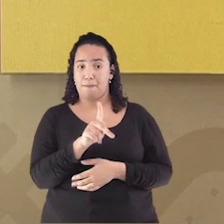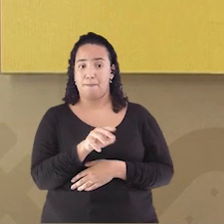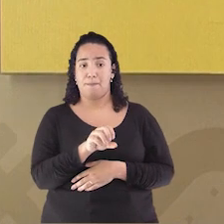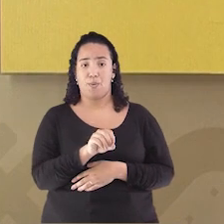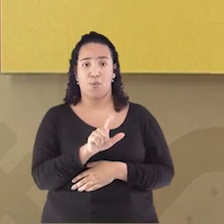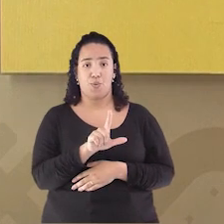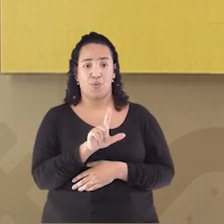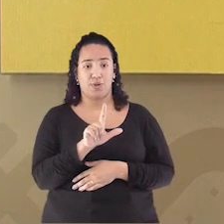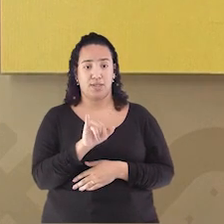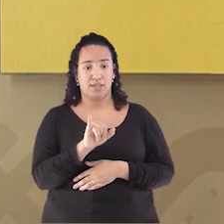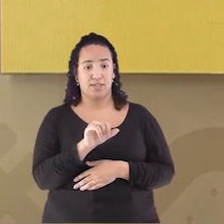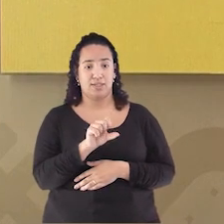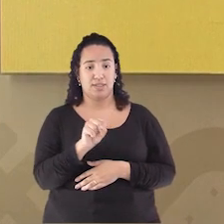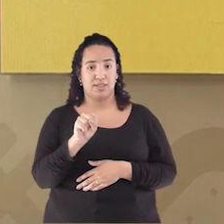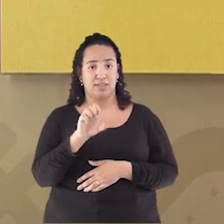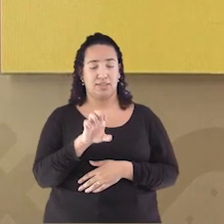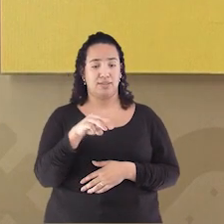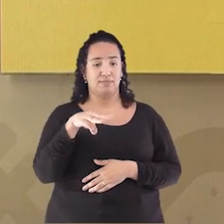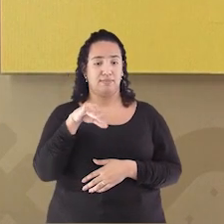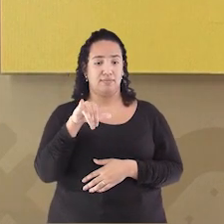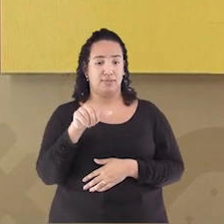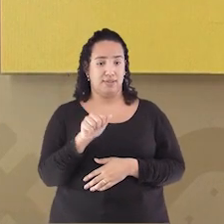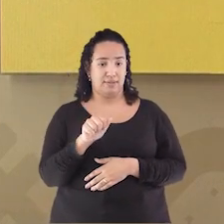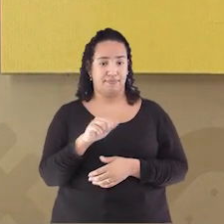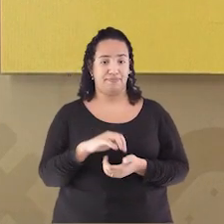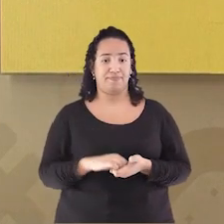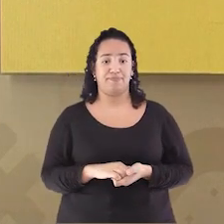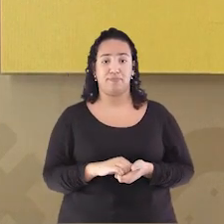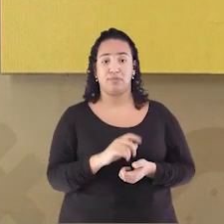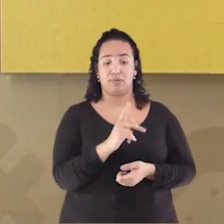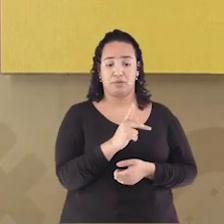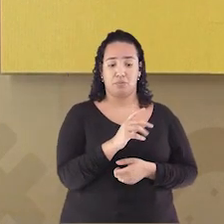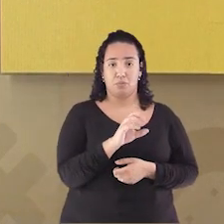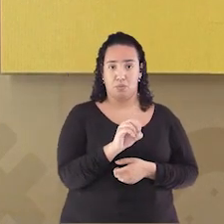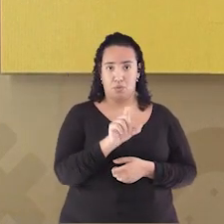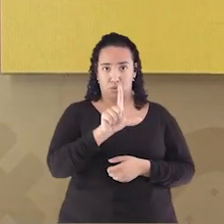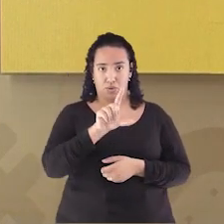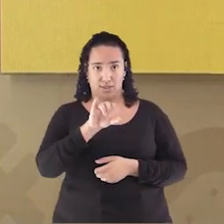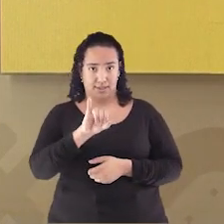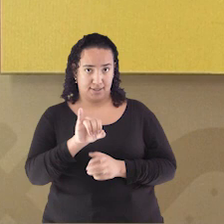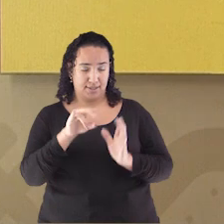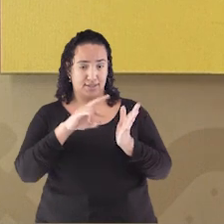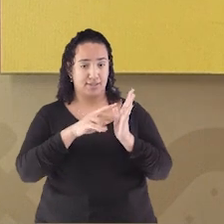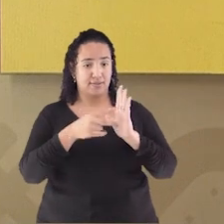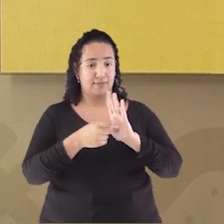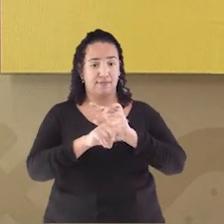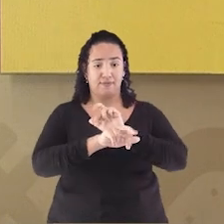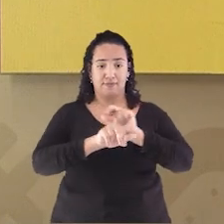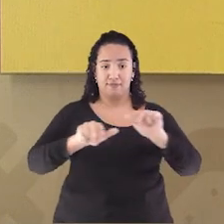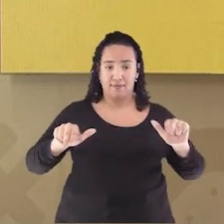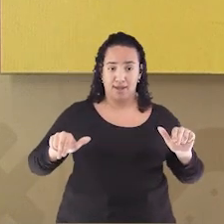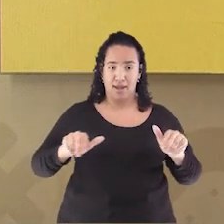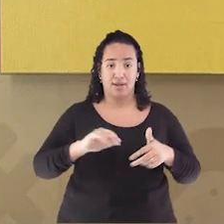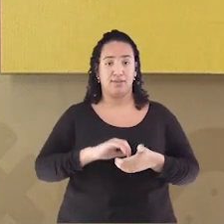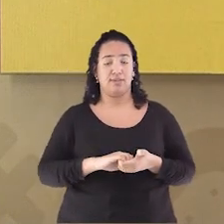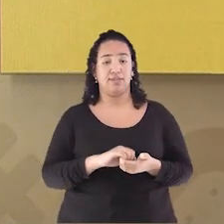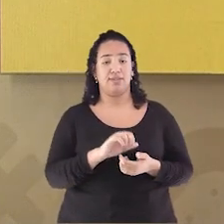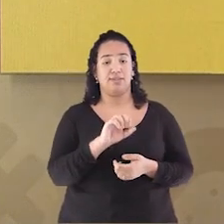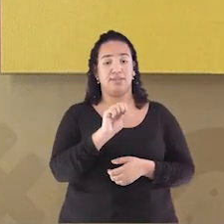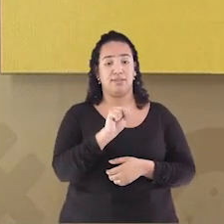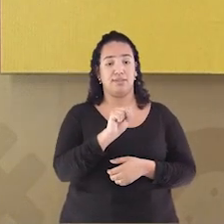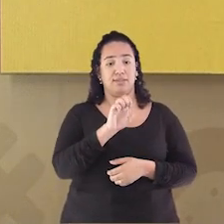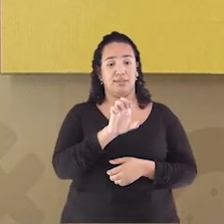Polissemia Poli Vem de vários Semia